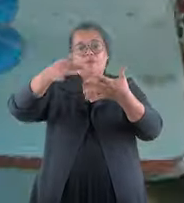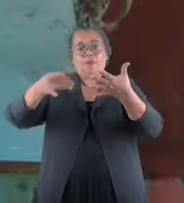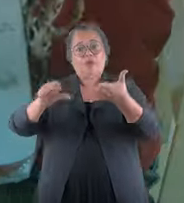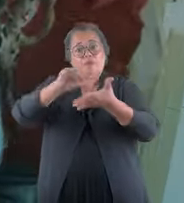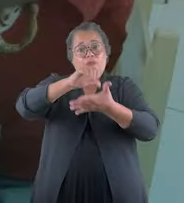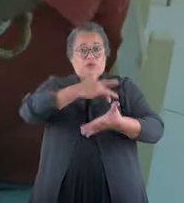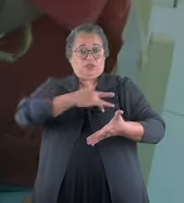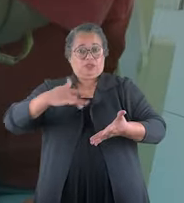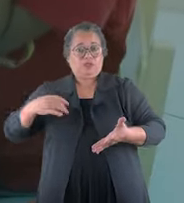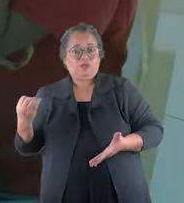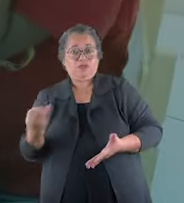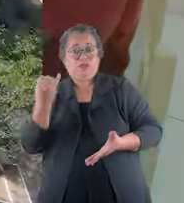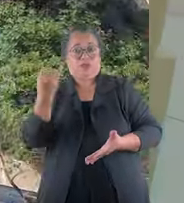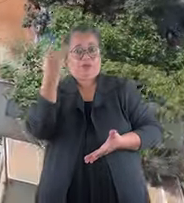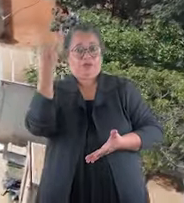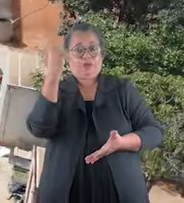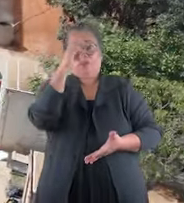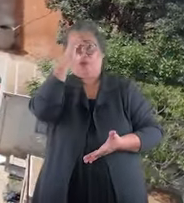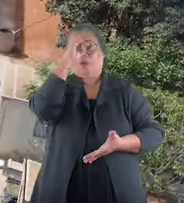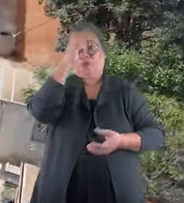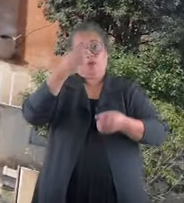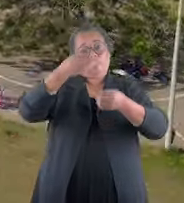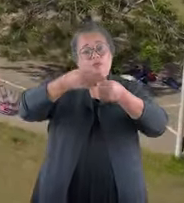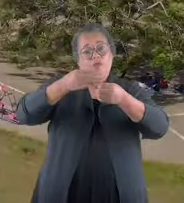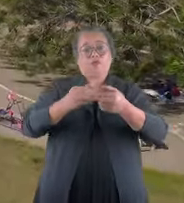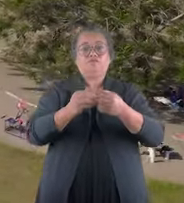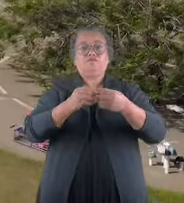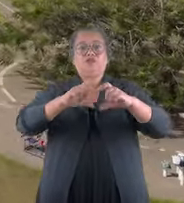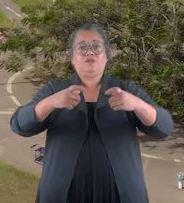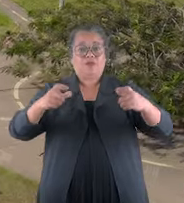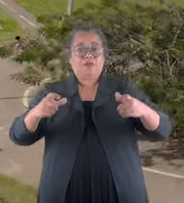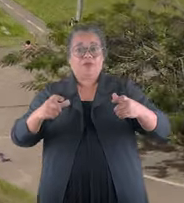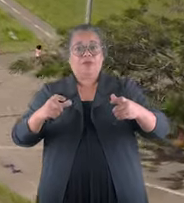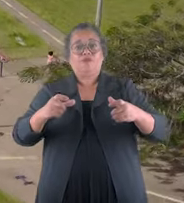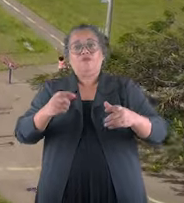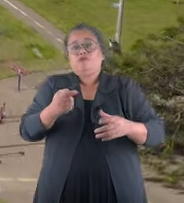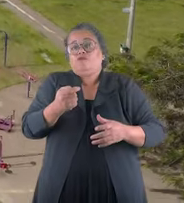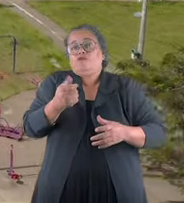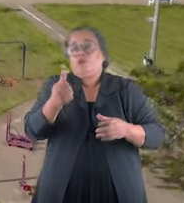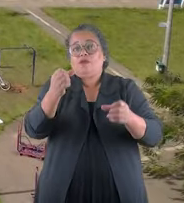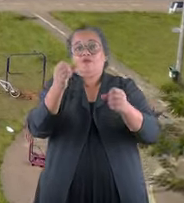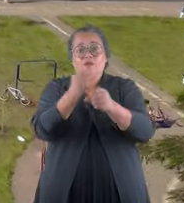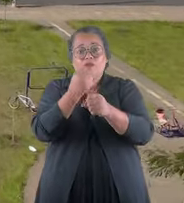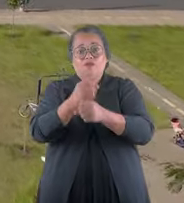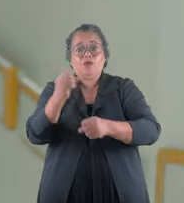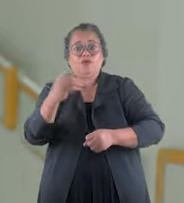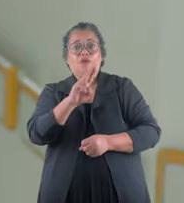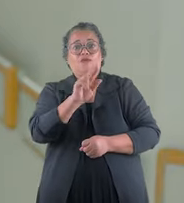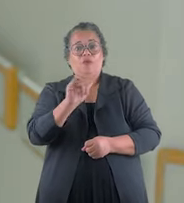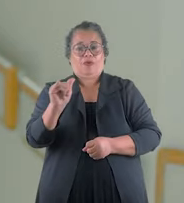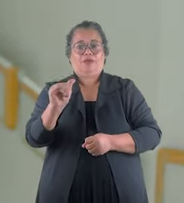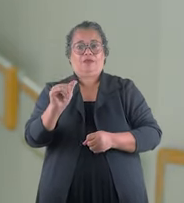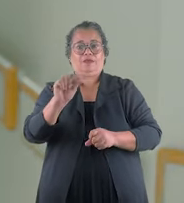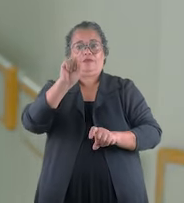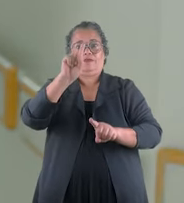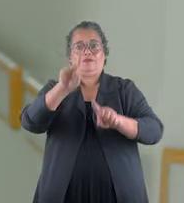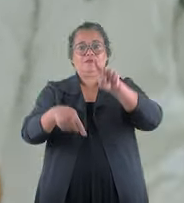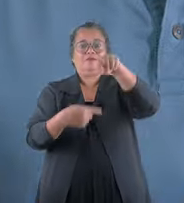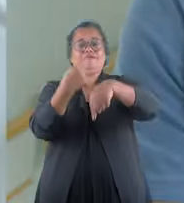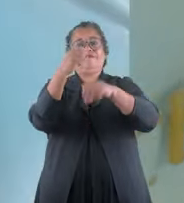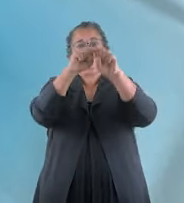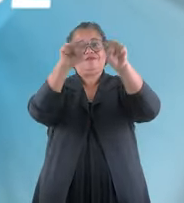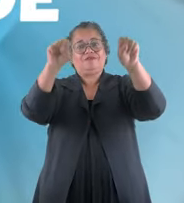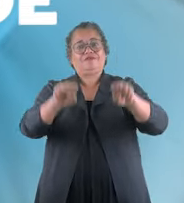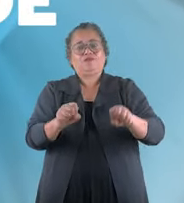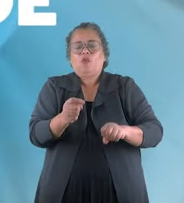importantíssimos. O Hospital Municipal está sendo ampliado e já já tem mais uma UI. Ampliamos significativamente a estrutura.